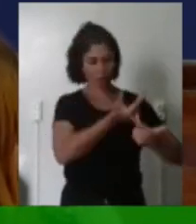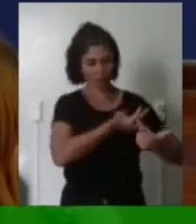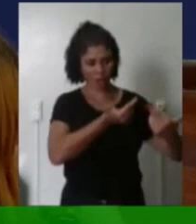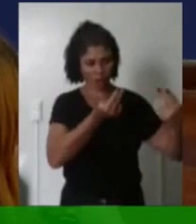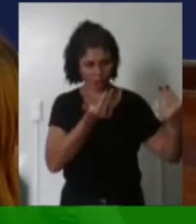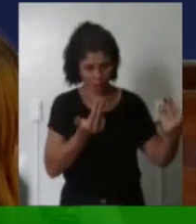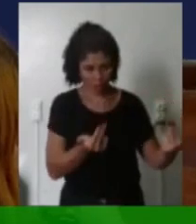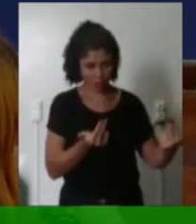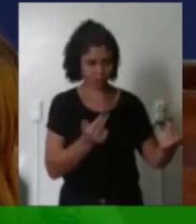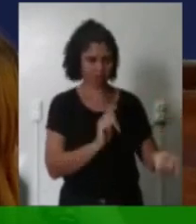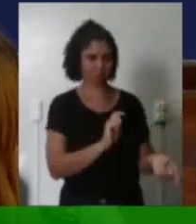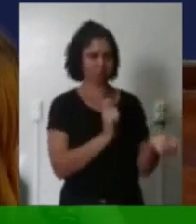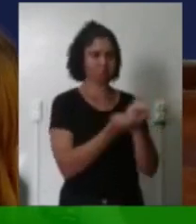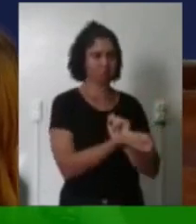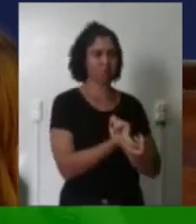Para o mal